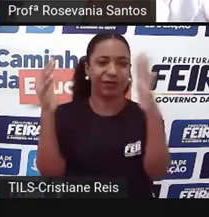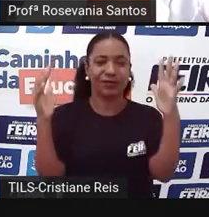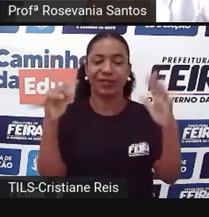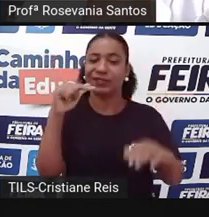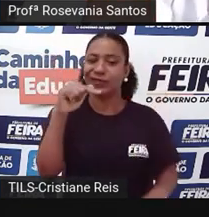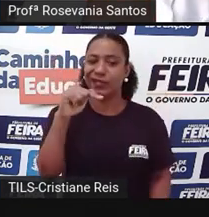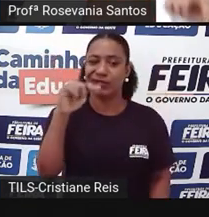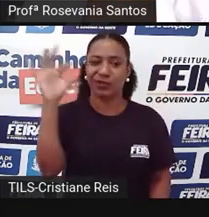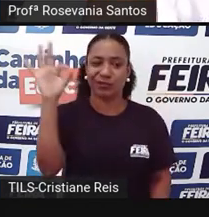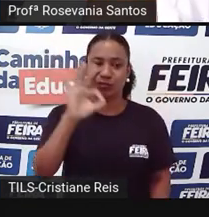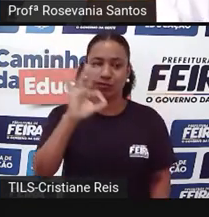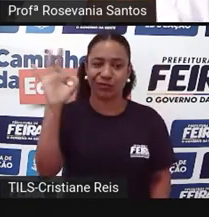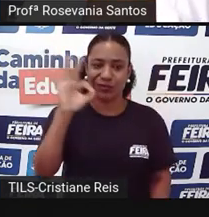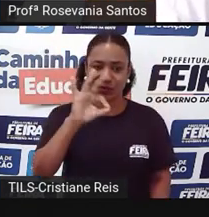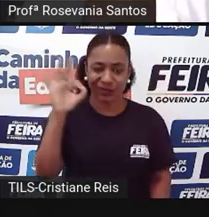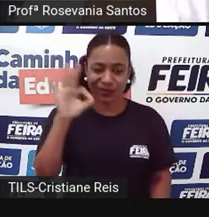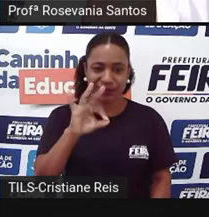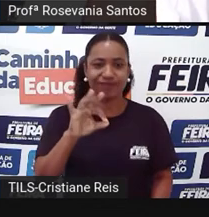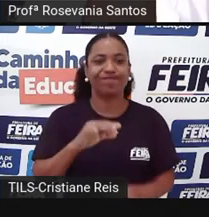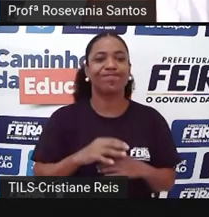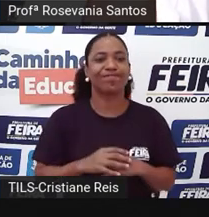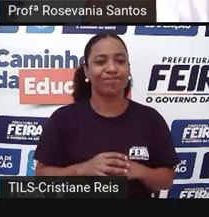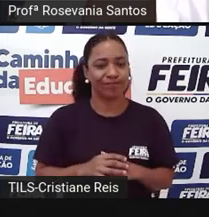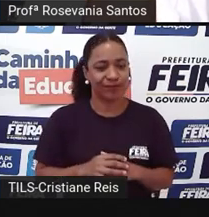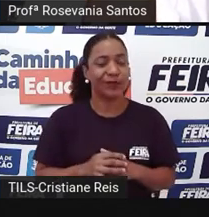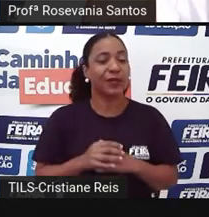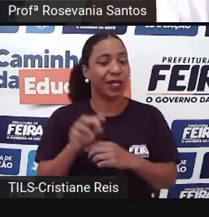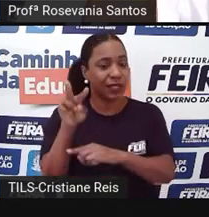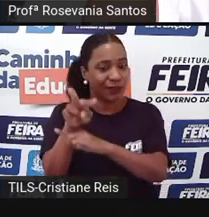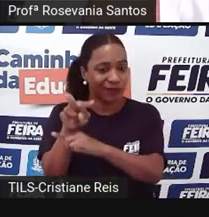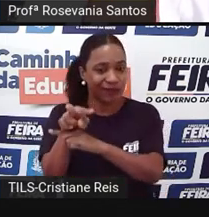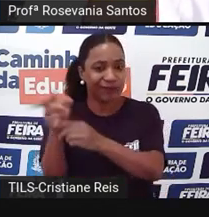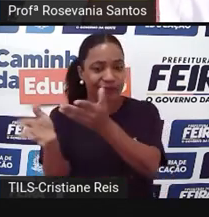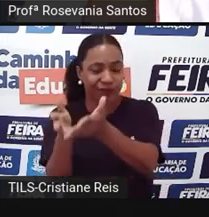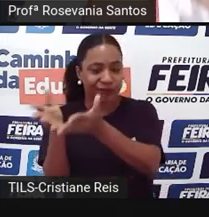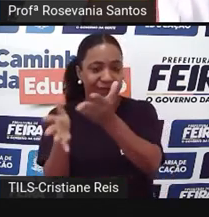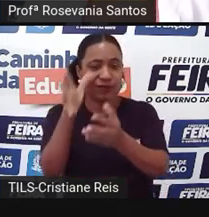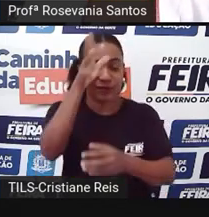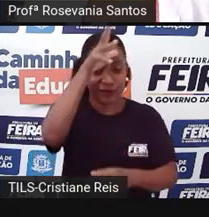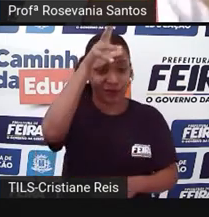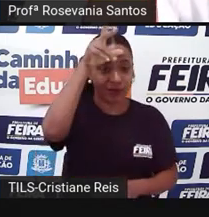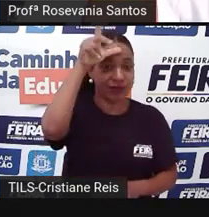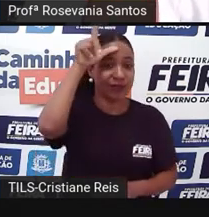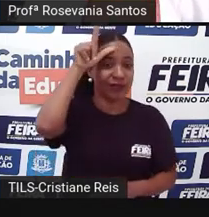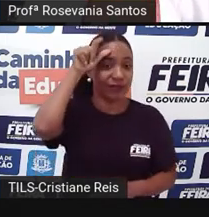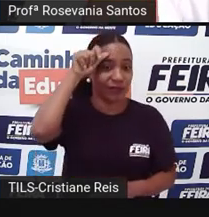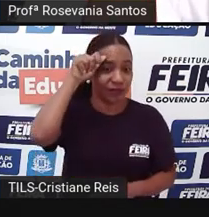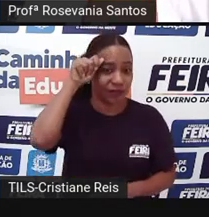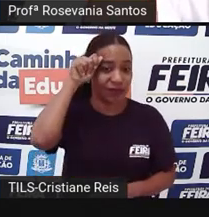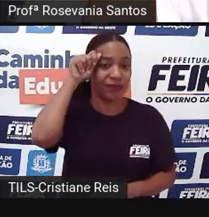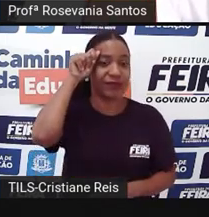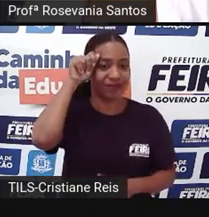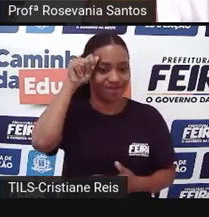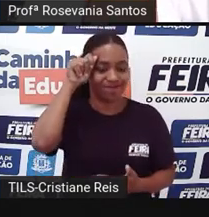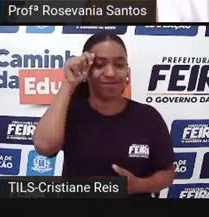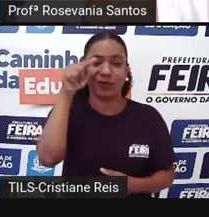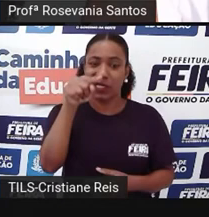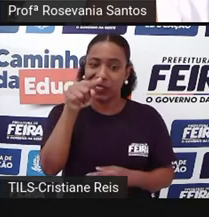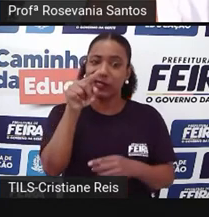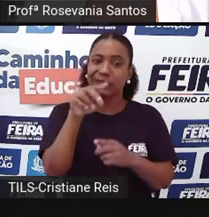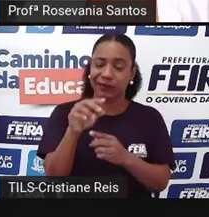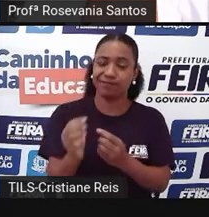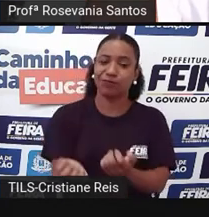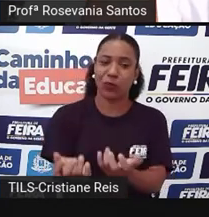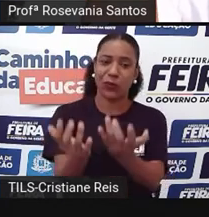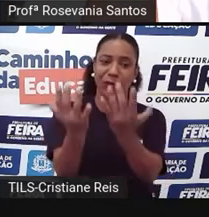7%, gente. O que ainda está um pouquinho mais preservado é o da Amazônia, embora a gente esteja castigando muito a